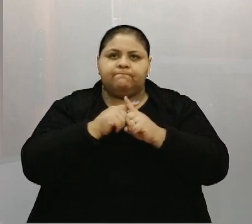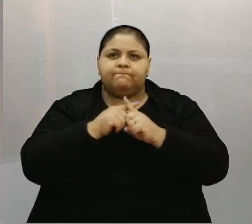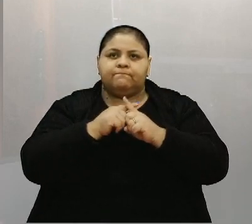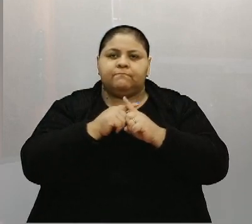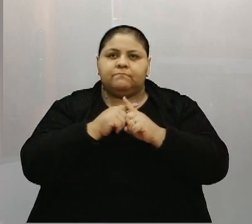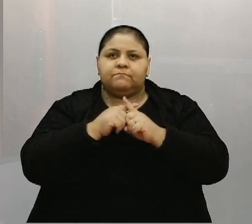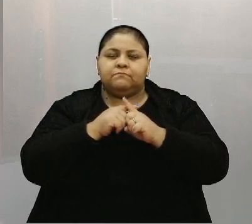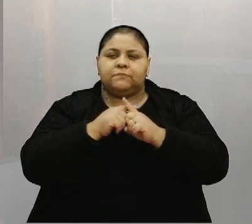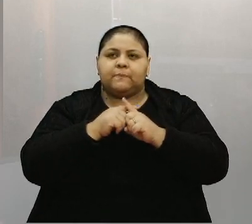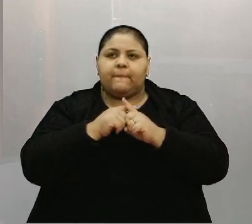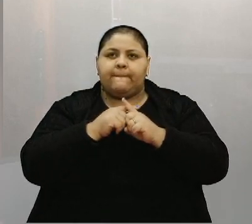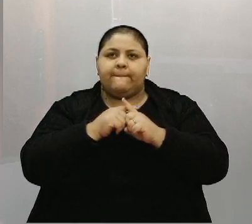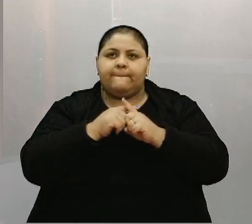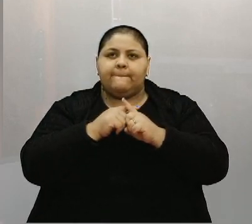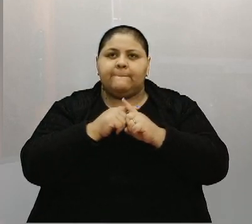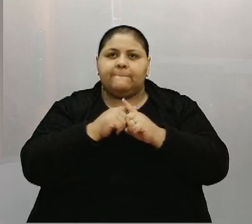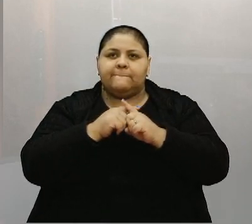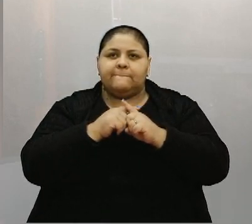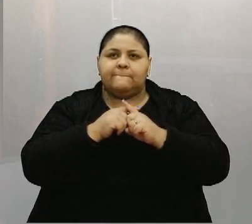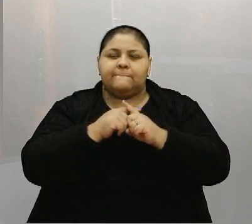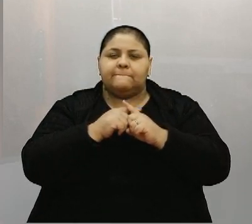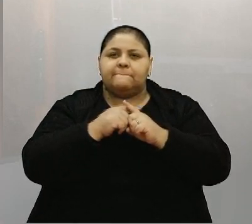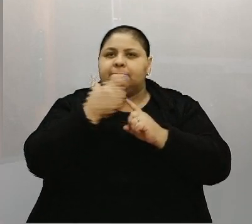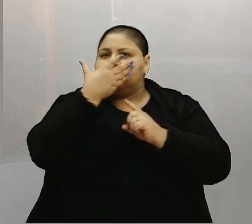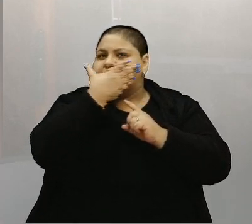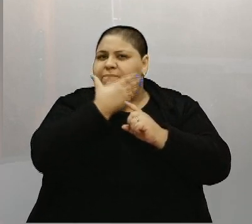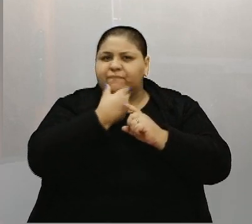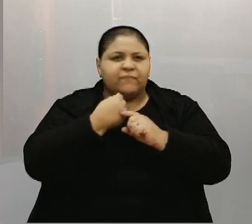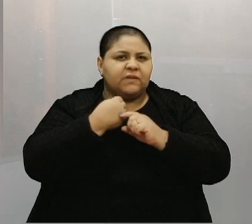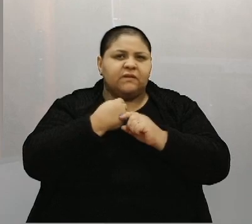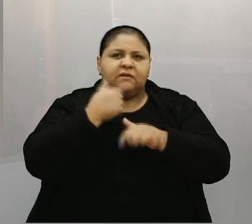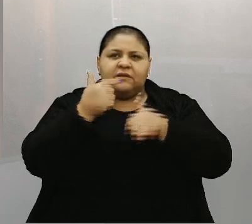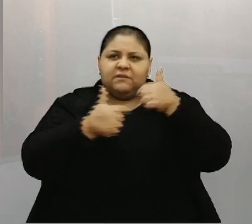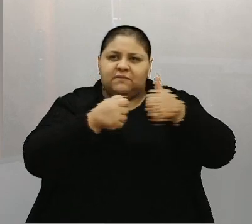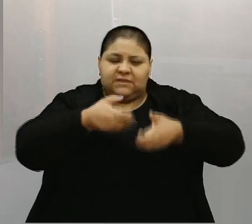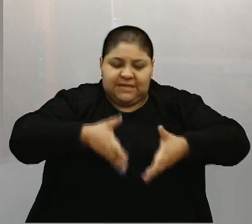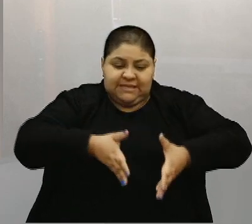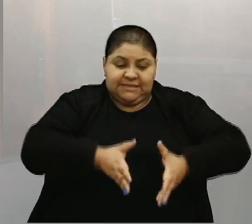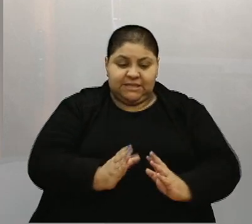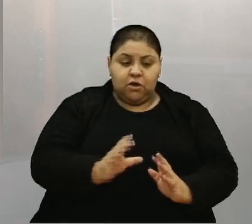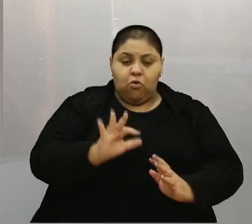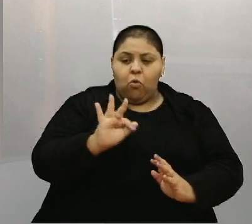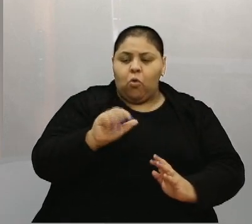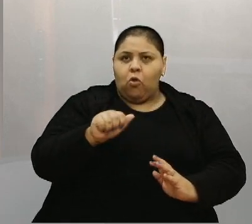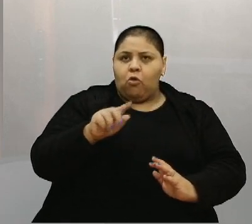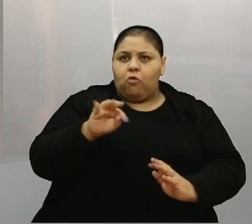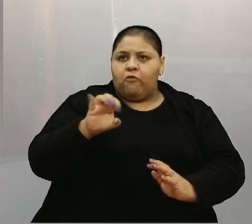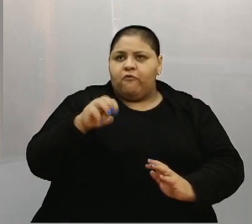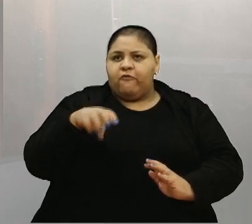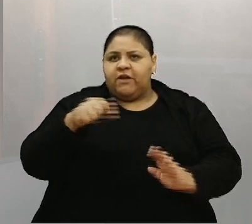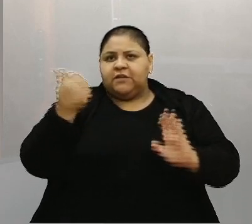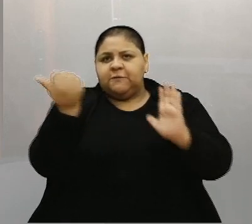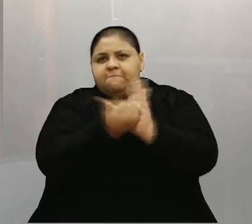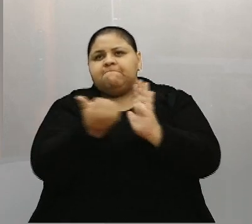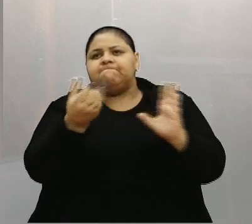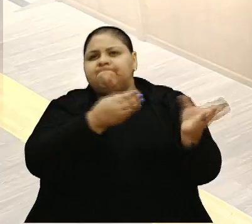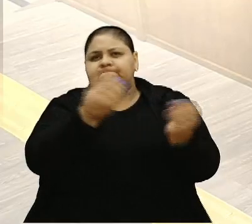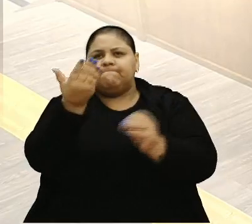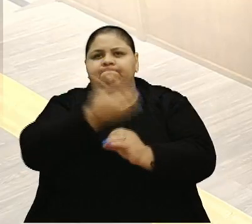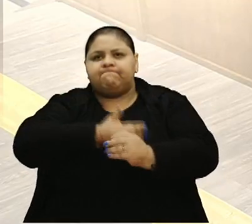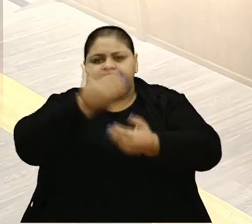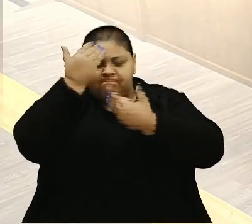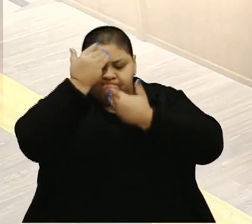Peter era um guri muito ativo, nasceu no Fátima e deixou muitos amigos. Muito obrigado, presidente.